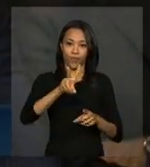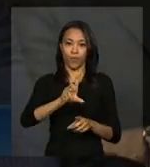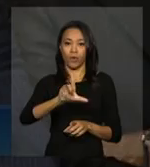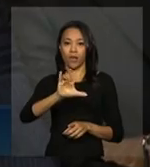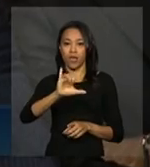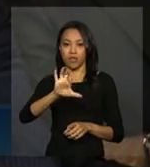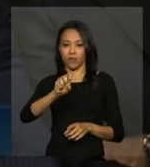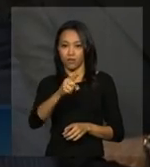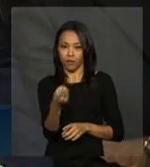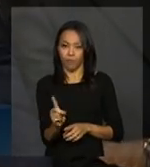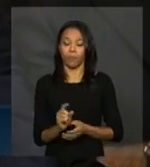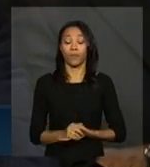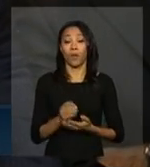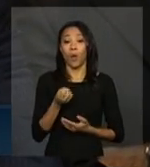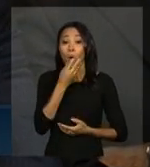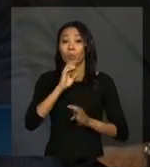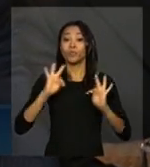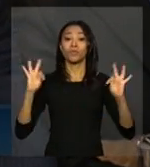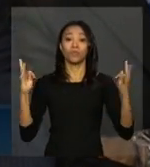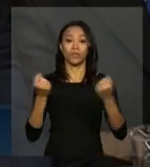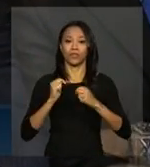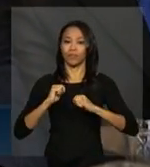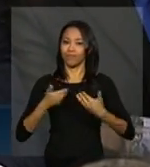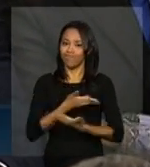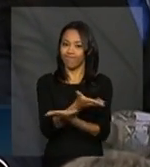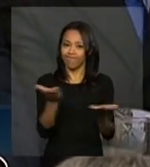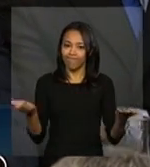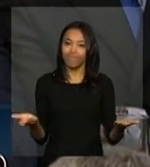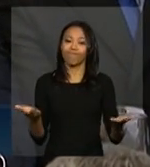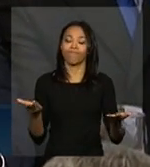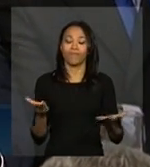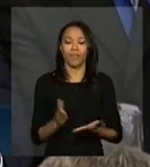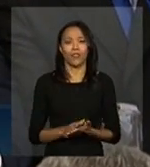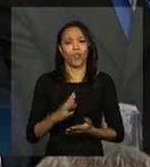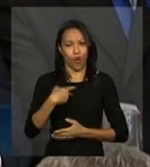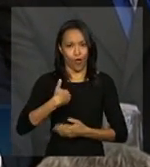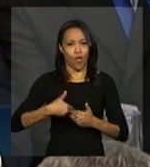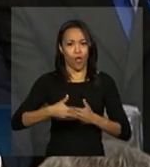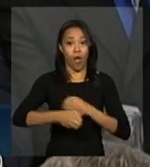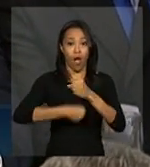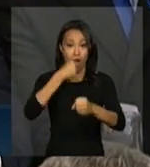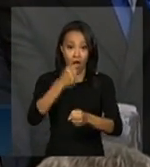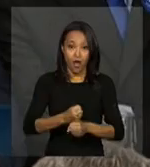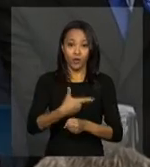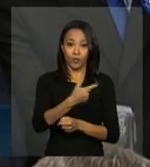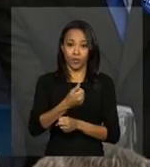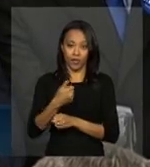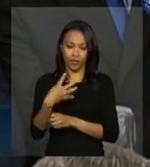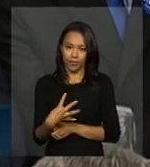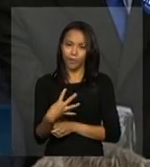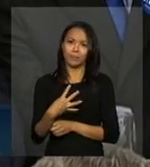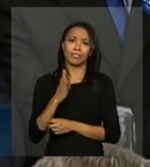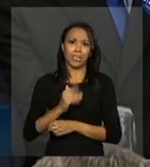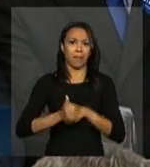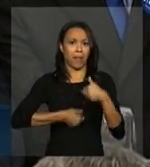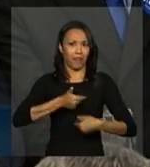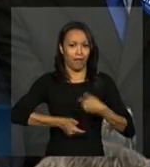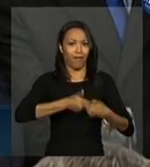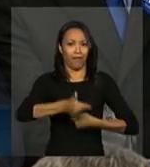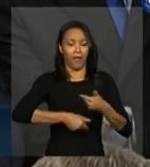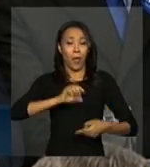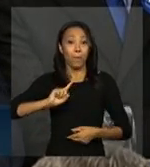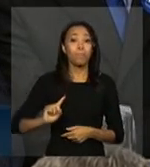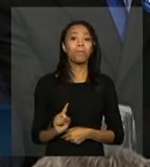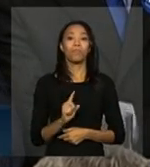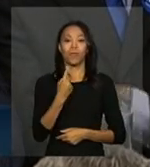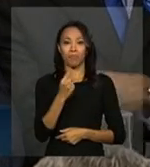Bom dia a todos os senhores. Vou registrar que começamos o ano de 2014 já em plena atividade, é o primeiro